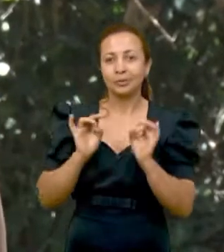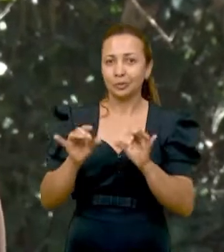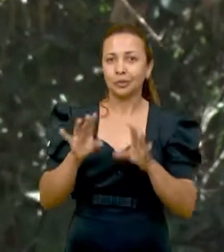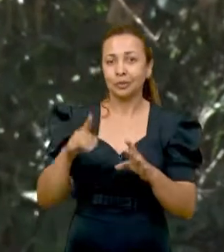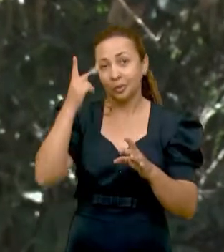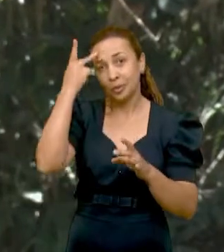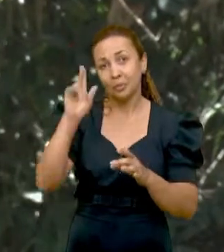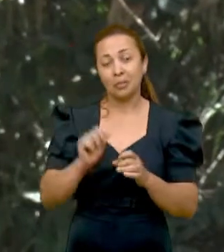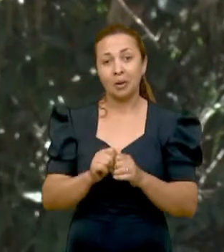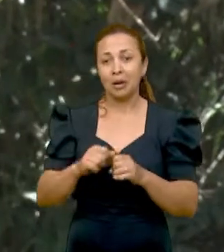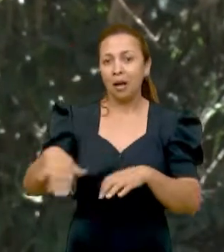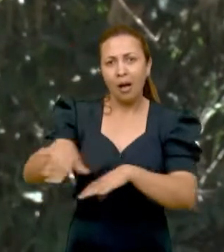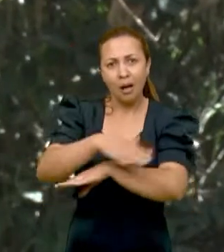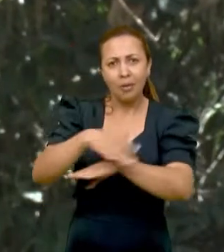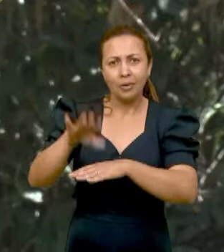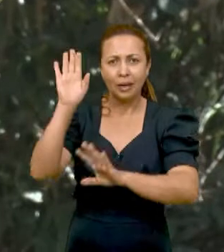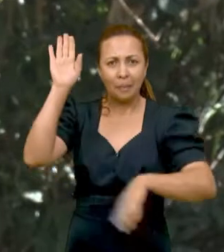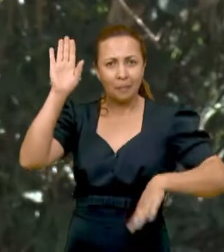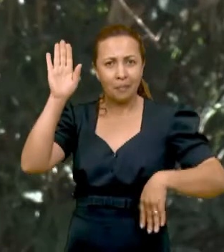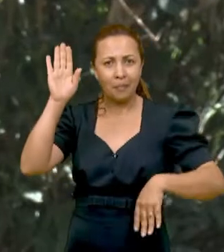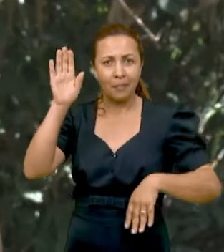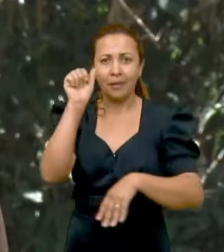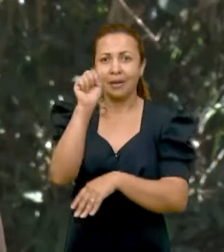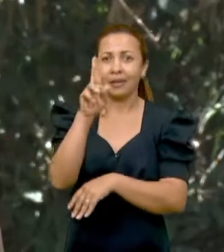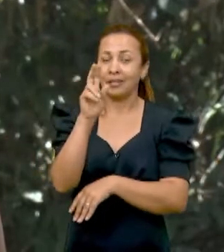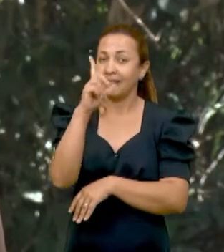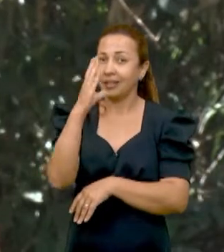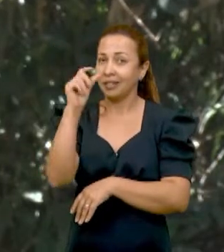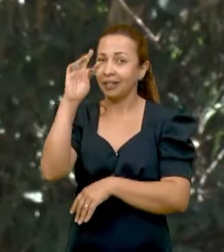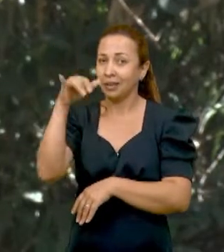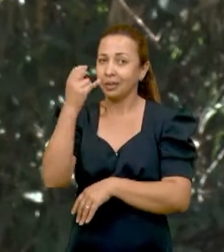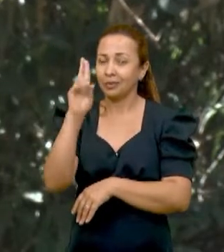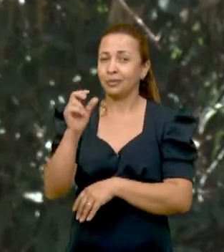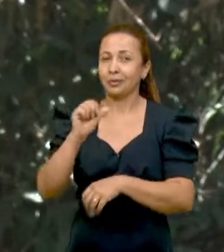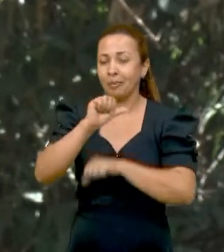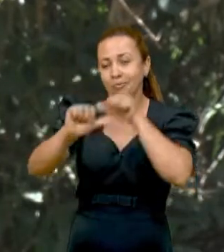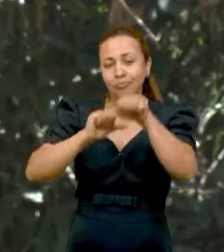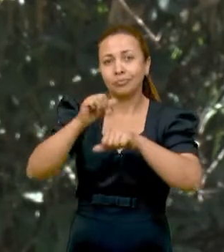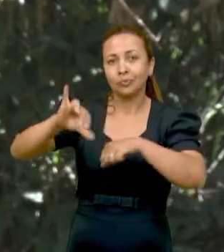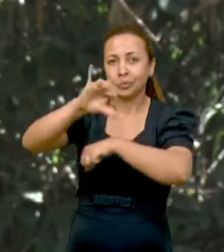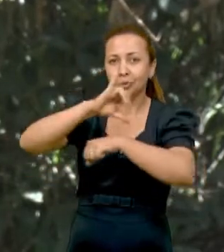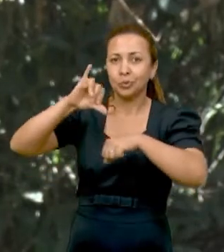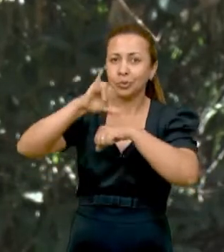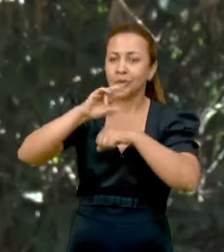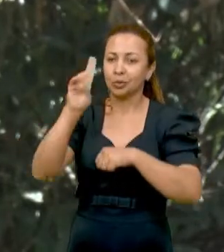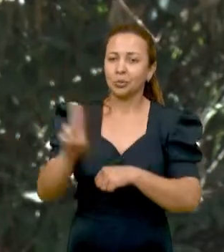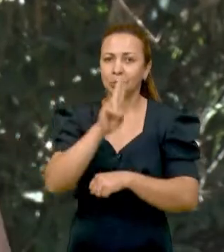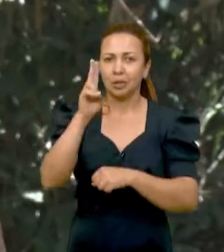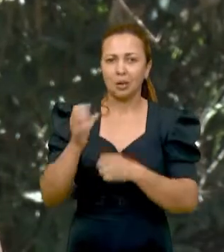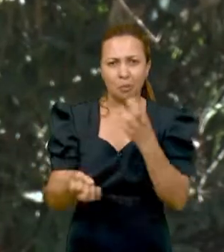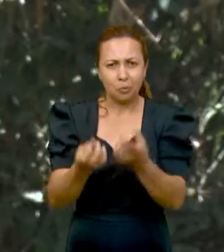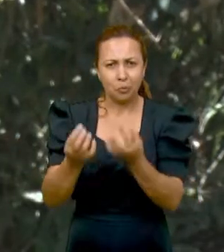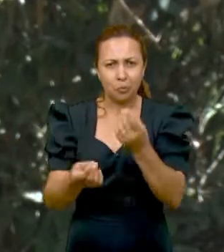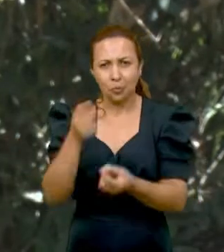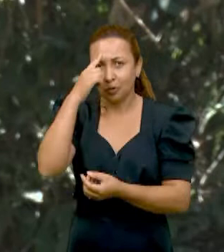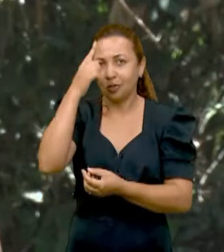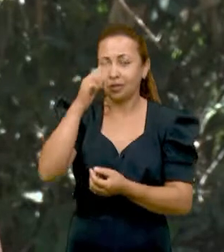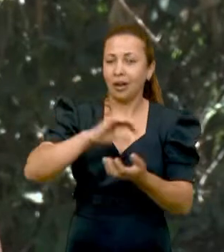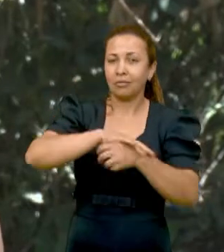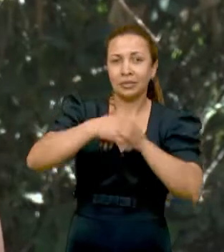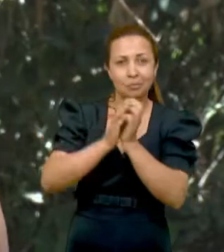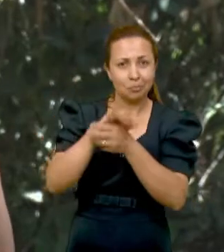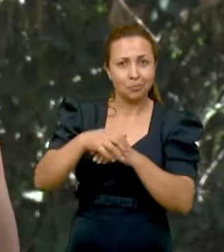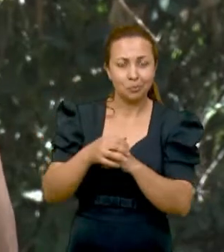de estabelecimentos comerciais da Orla de Atalaia, em Aracaju, a transformar o óleo de soja usado nas frituras do dia a dia